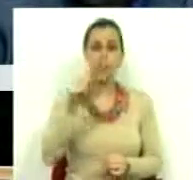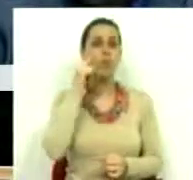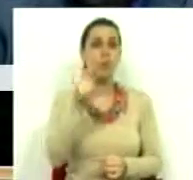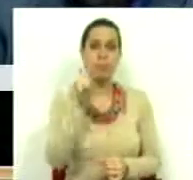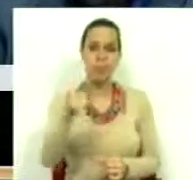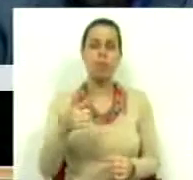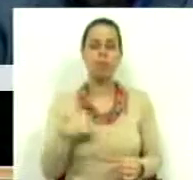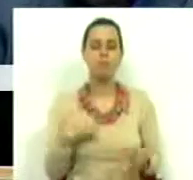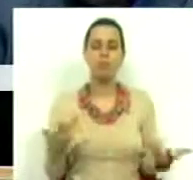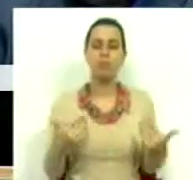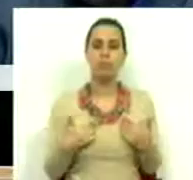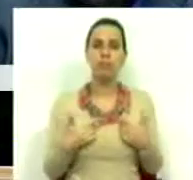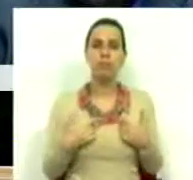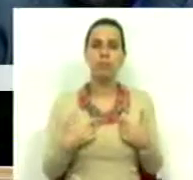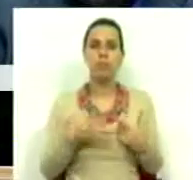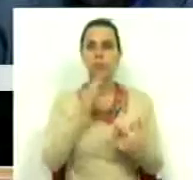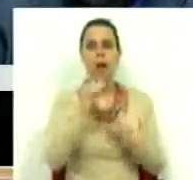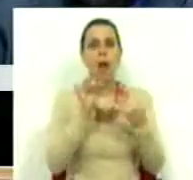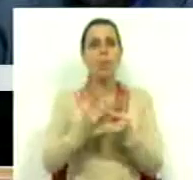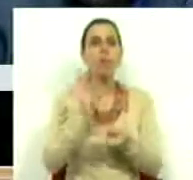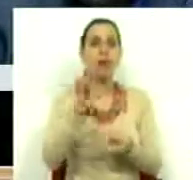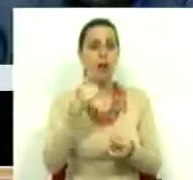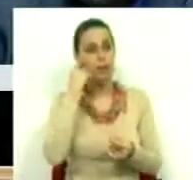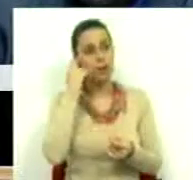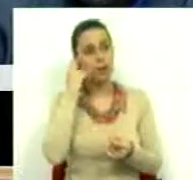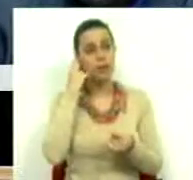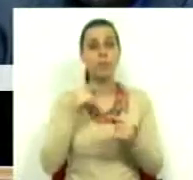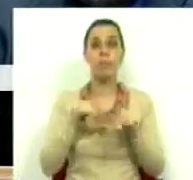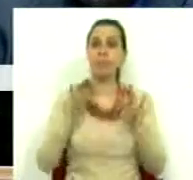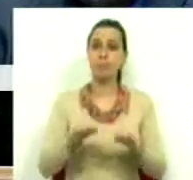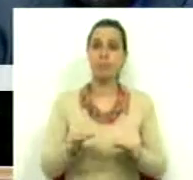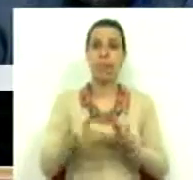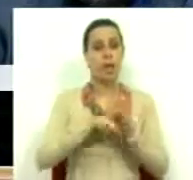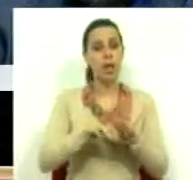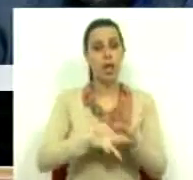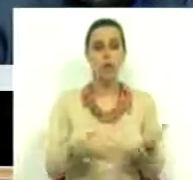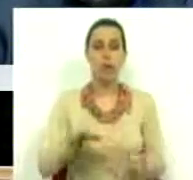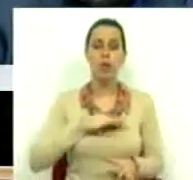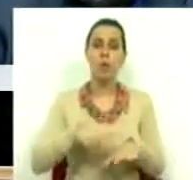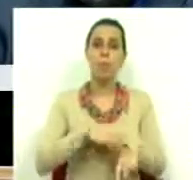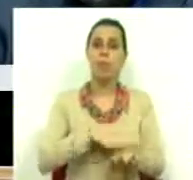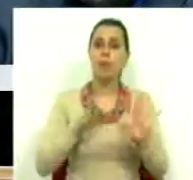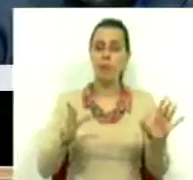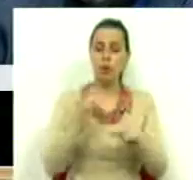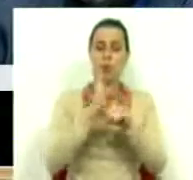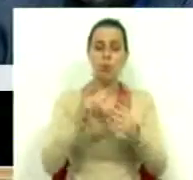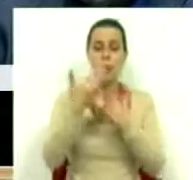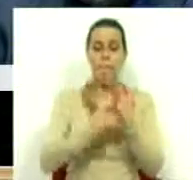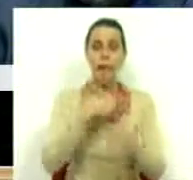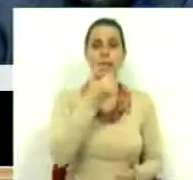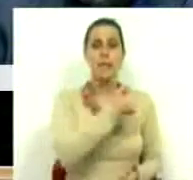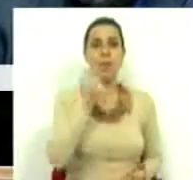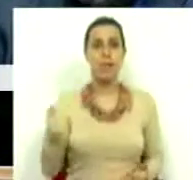particular que eu me permitia deixar algumas notas a partir do próprio relatório do Sr. Provedor, porque na página